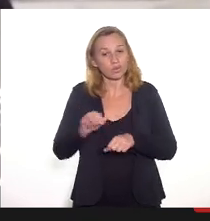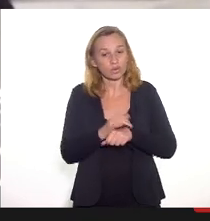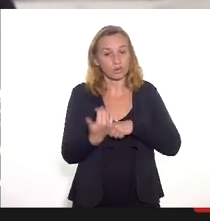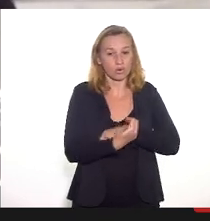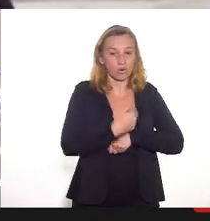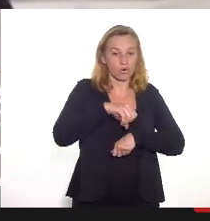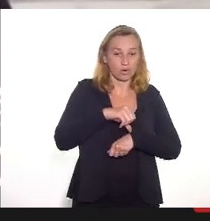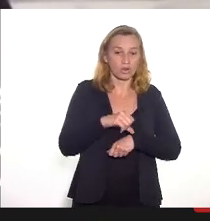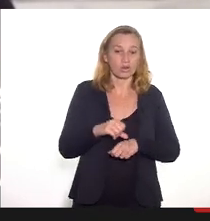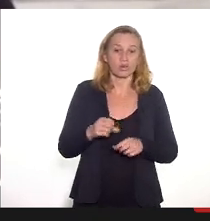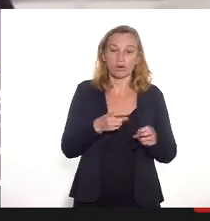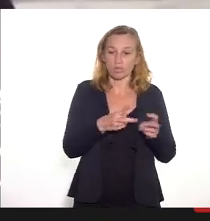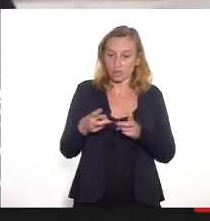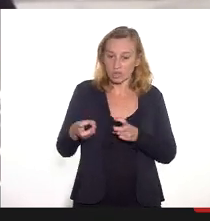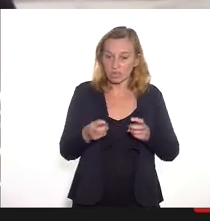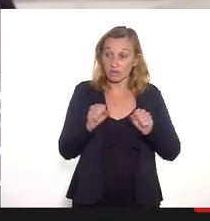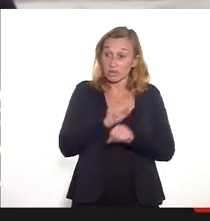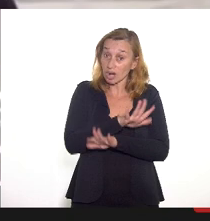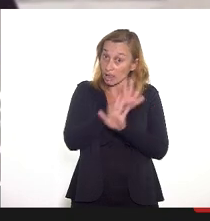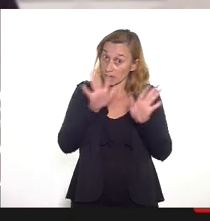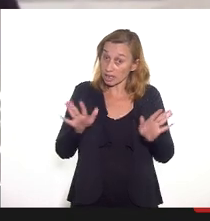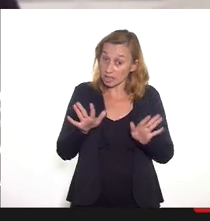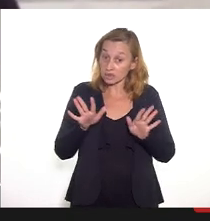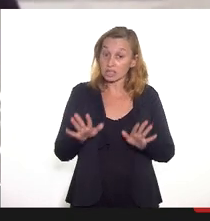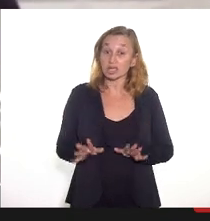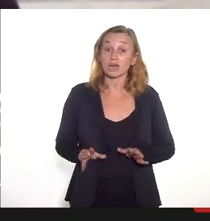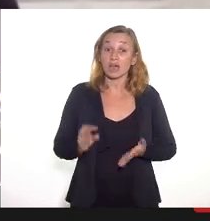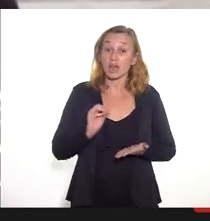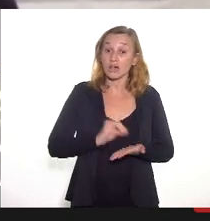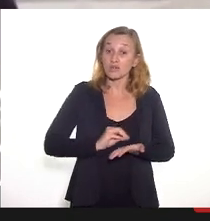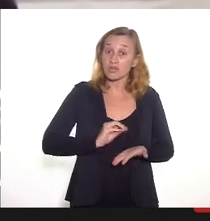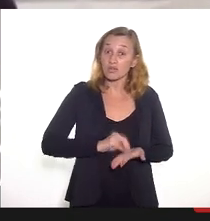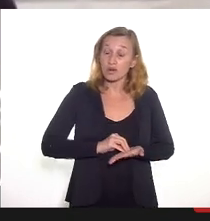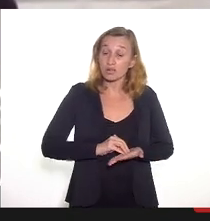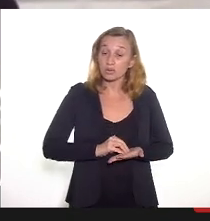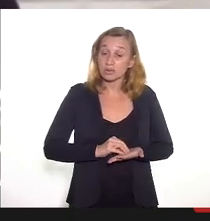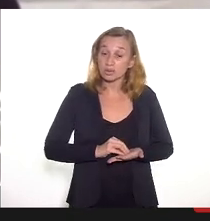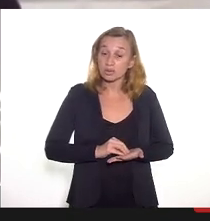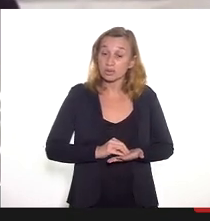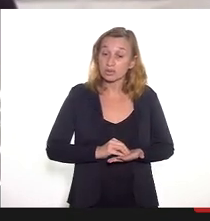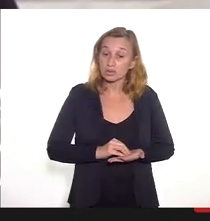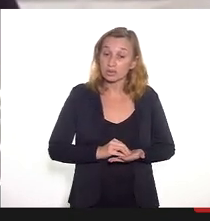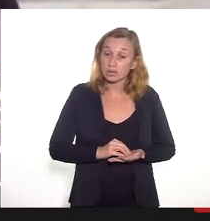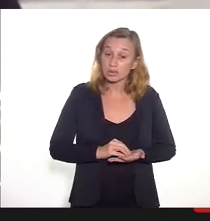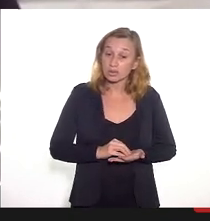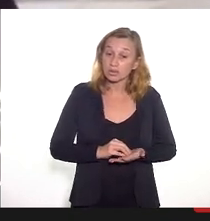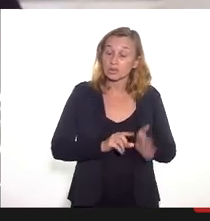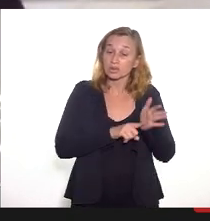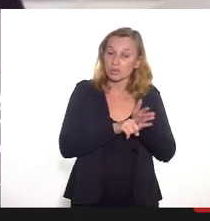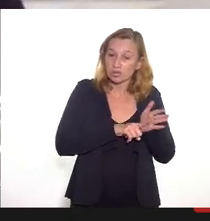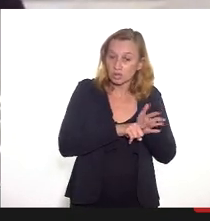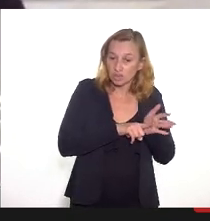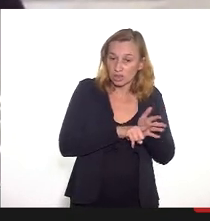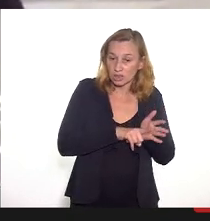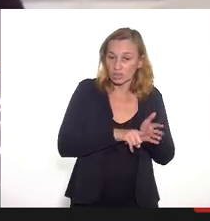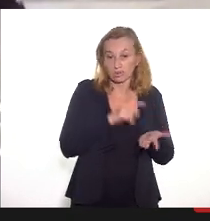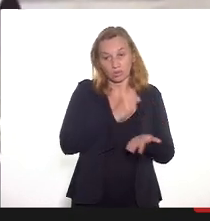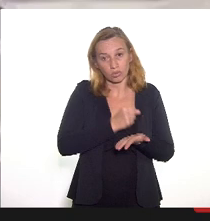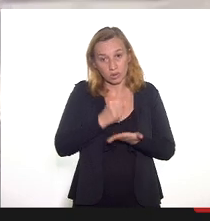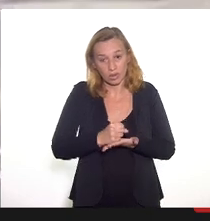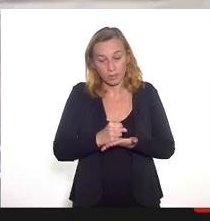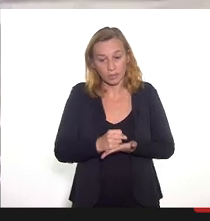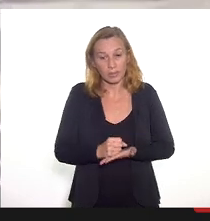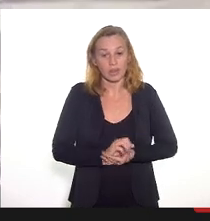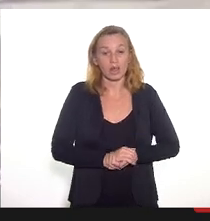nós verificamos com muita clareza a ausência da devida fiscalização dos contratos.